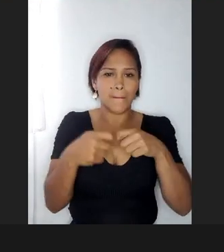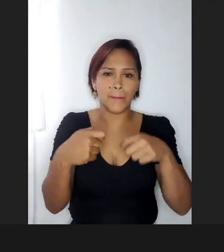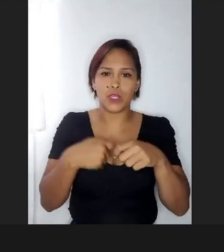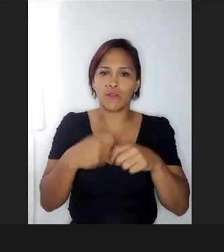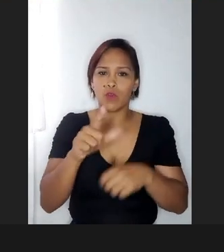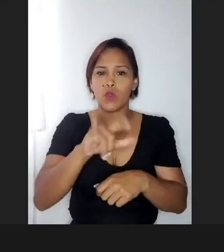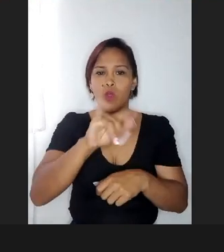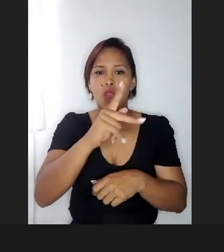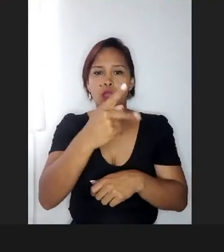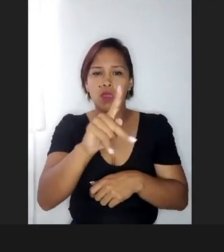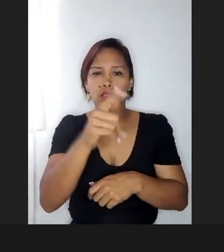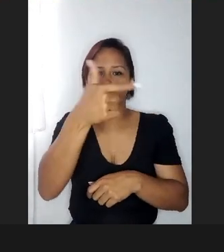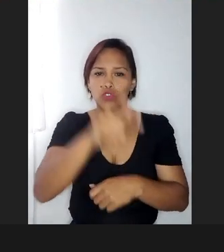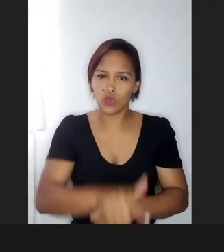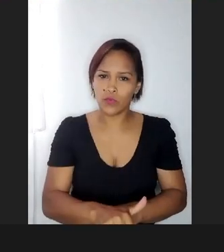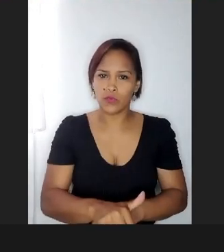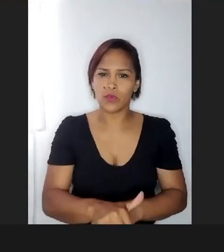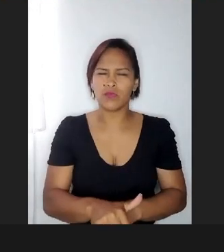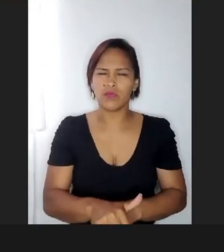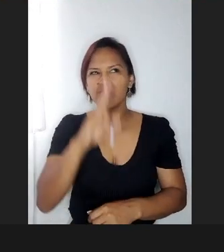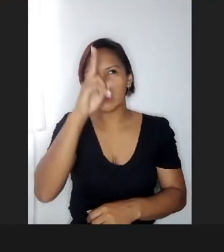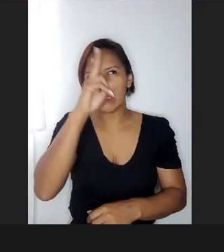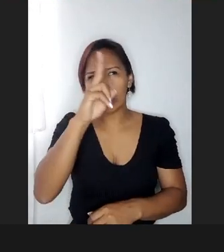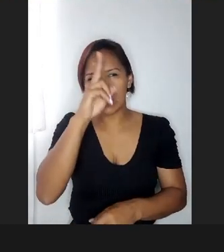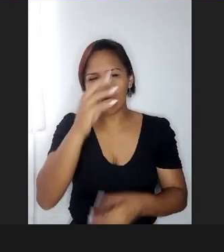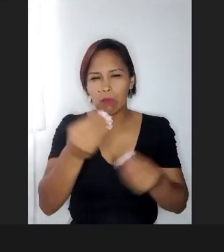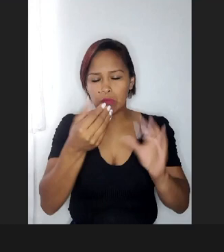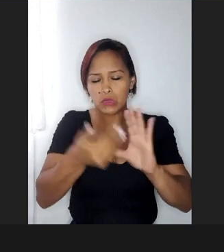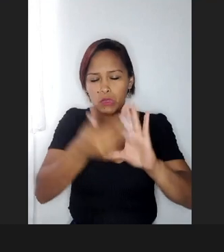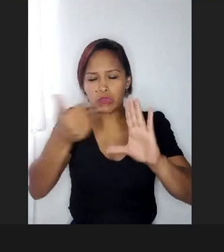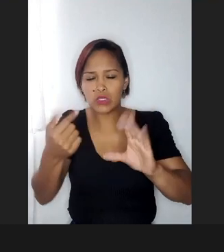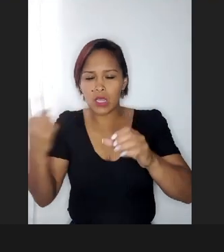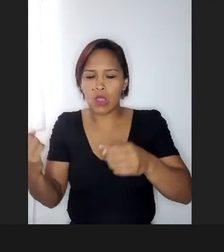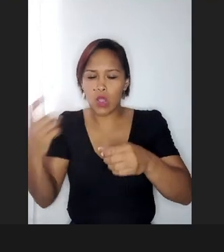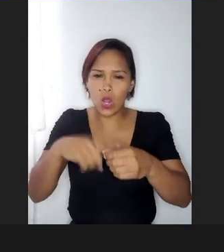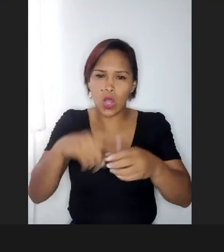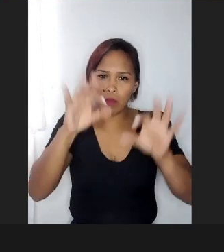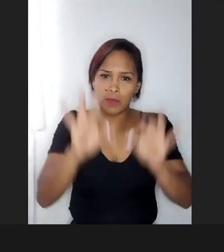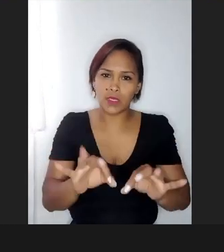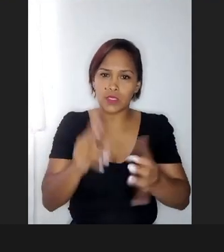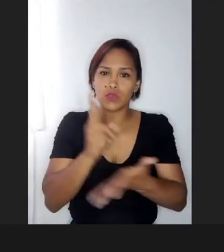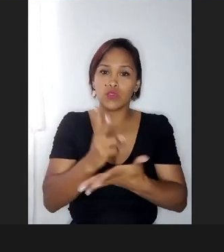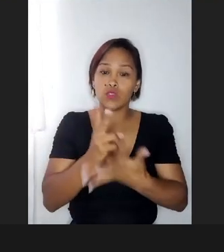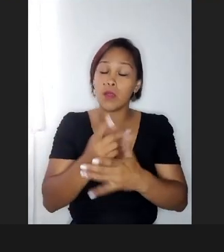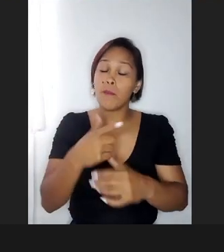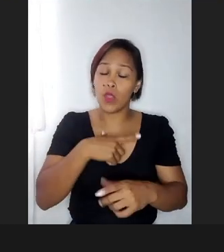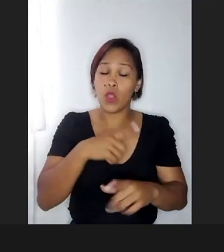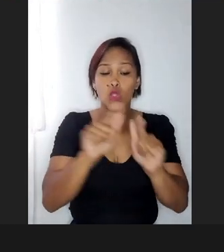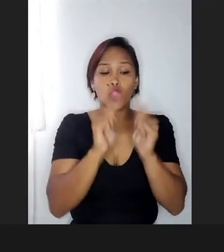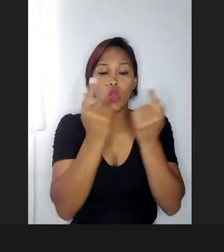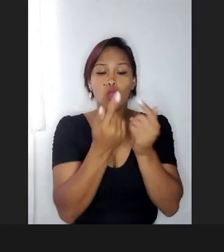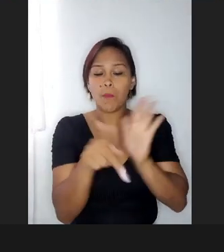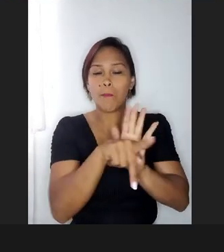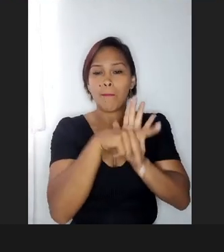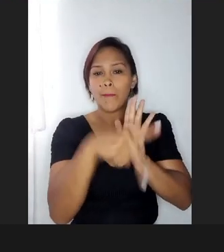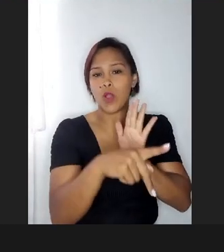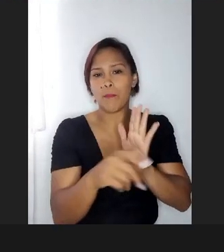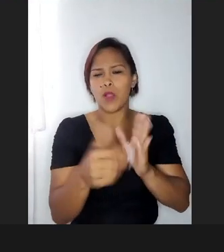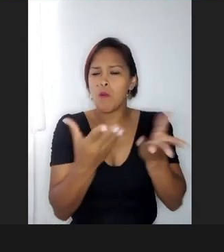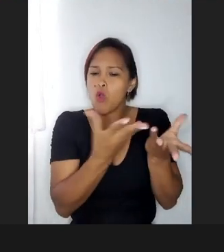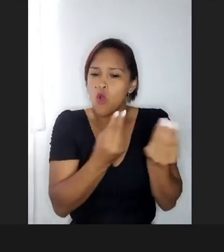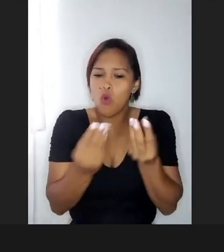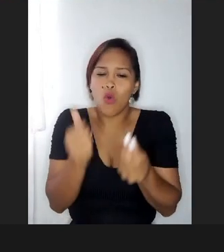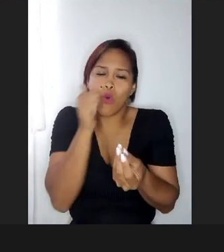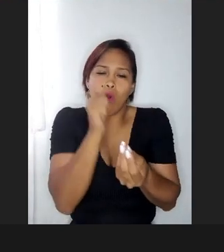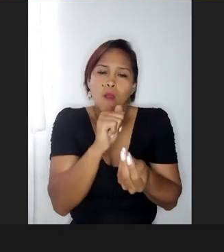lá de novo, porque eu acho que eu, não me lembro se eu, se eu tirei, ou tá ainda, mas eu tenho um grupo específico, tem bastante mães lá, então,